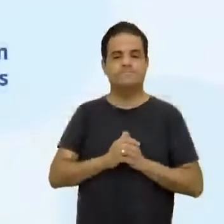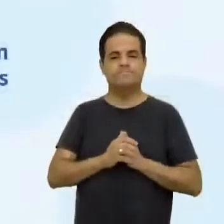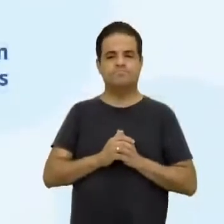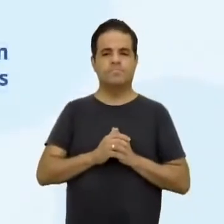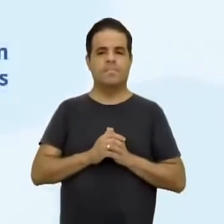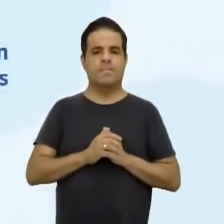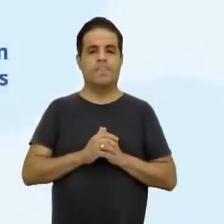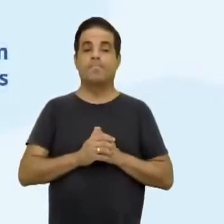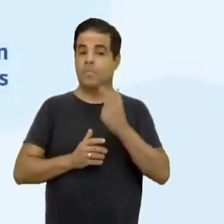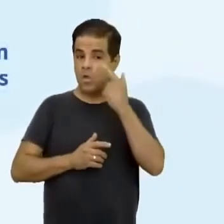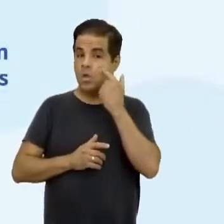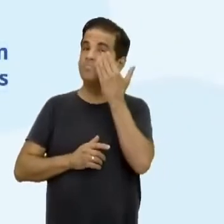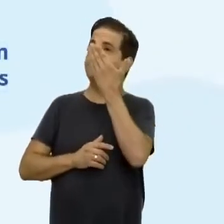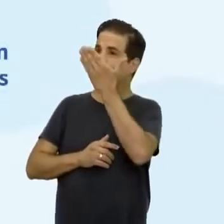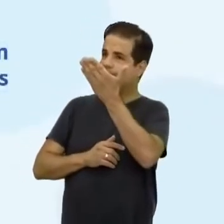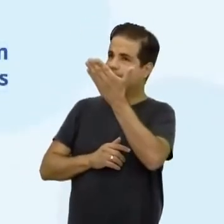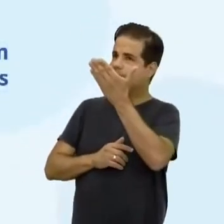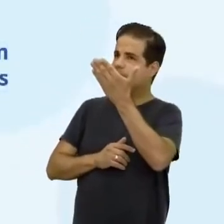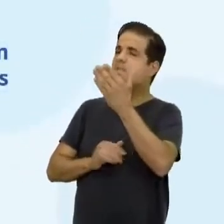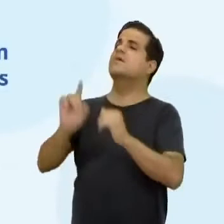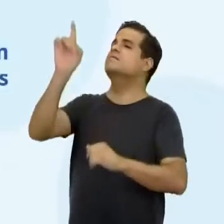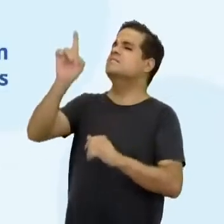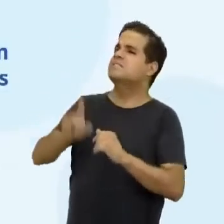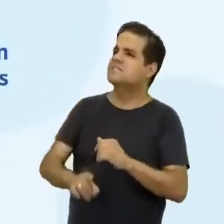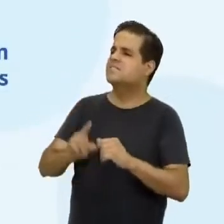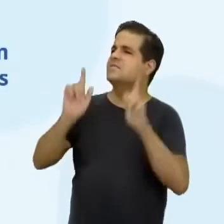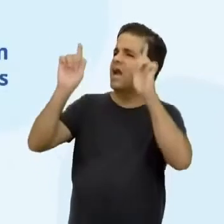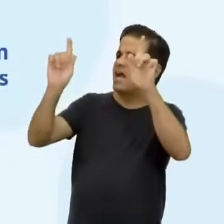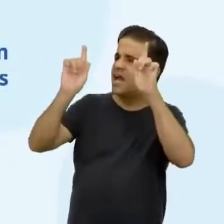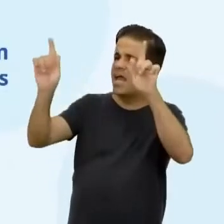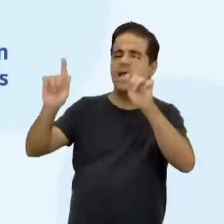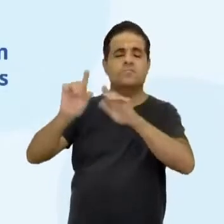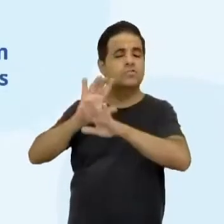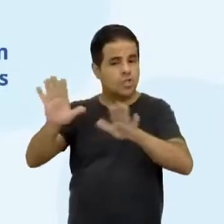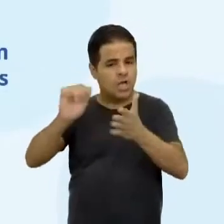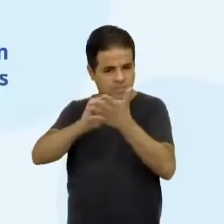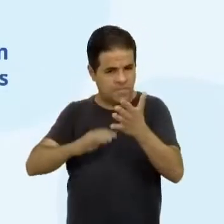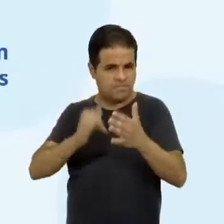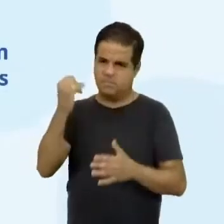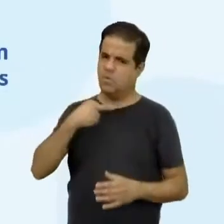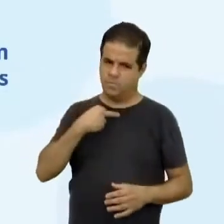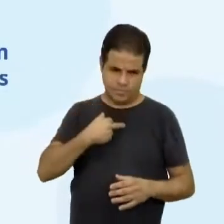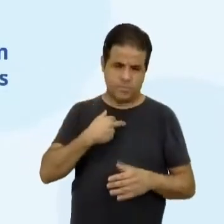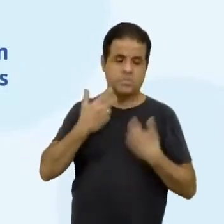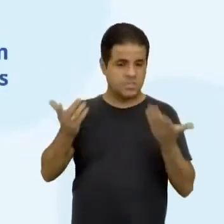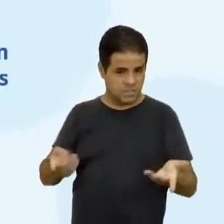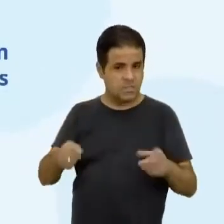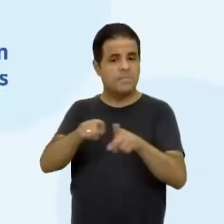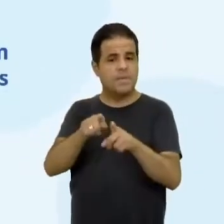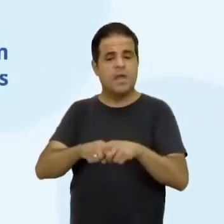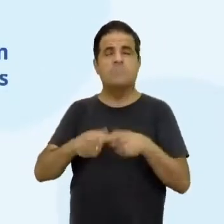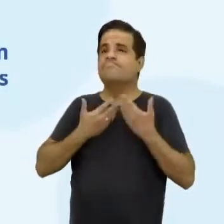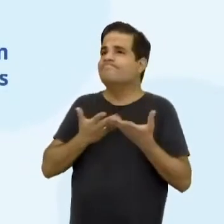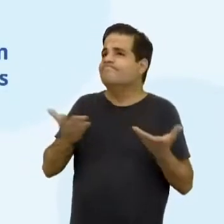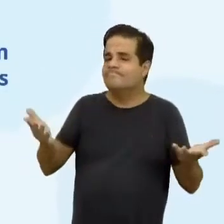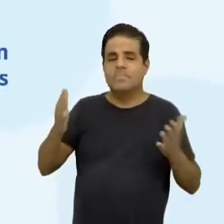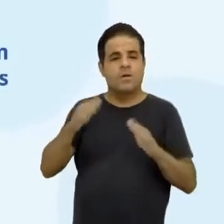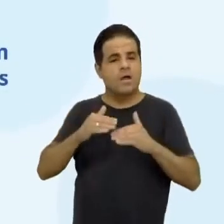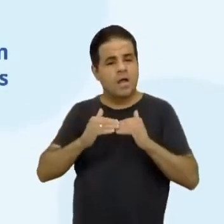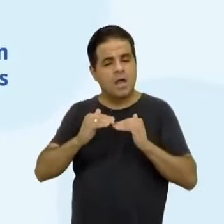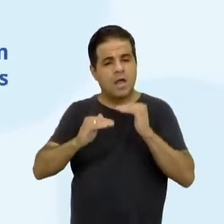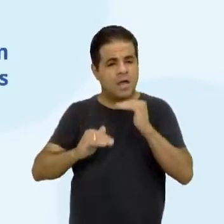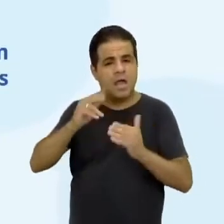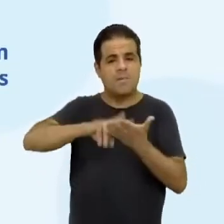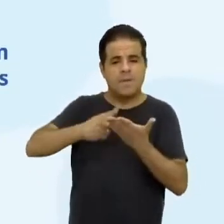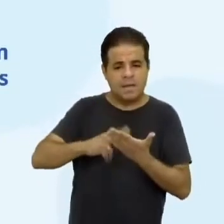favor, dá uma olhadinha lá. Esse direito à greve, exceto para atividades essenciais, né, isso também deixa aí uma margem